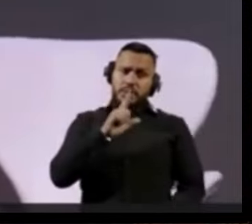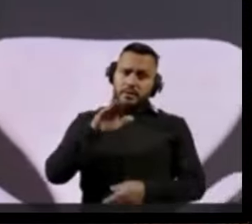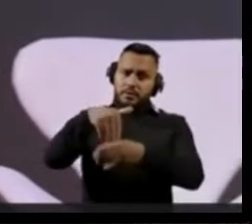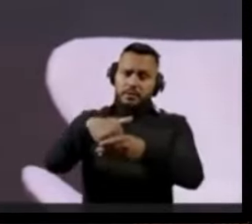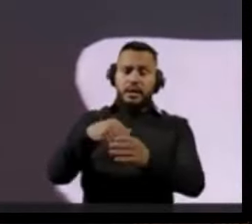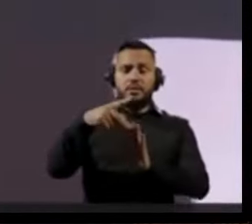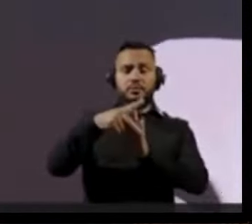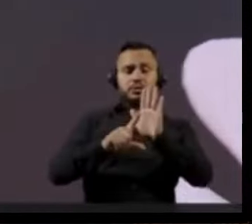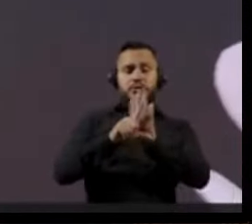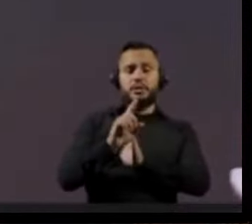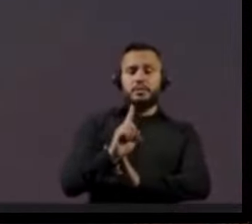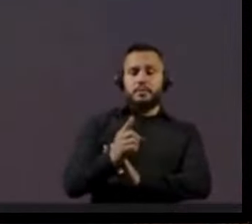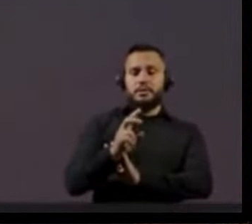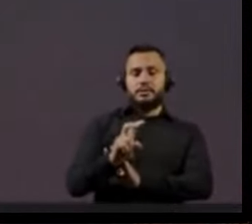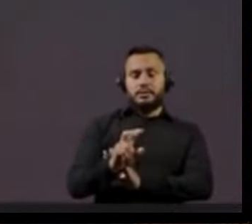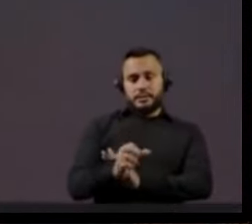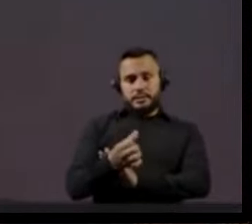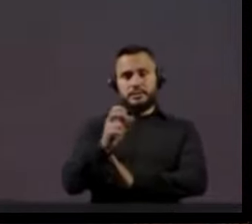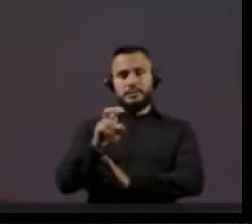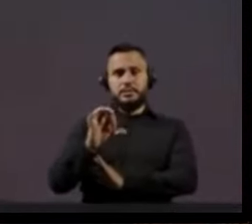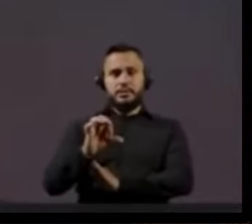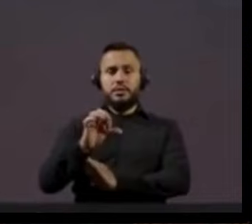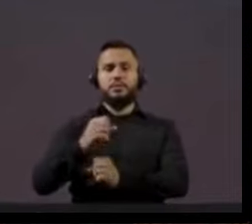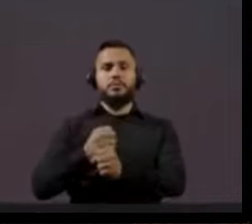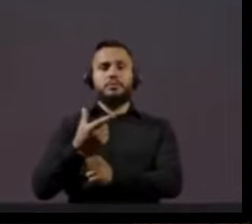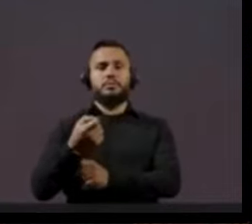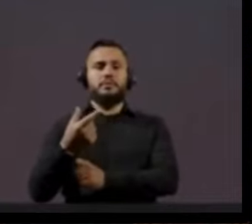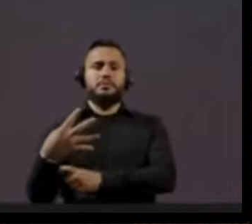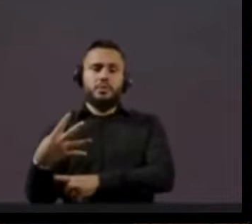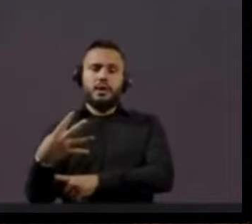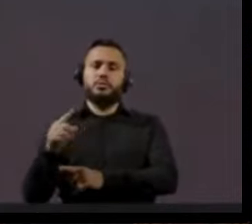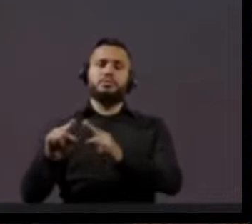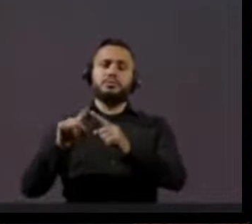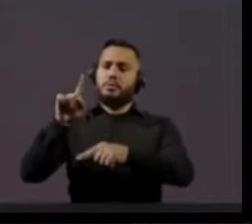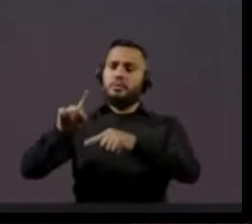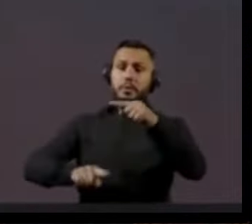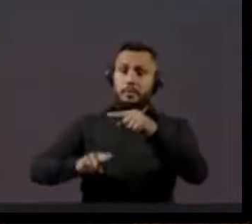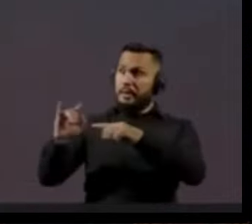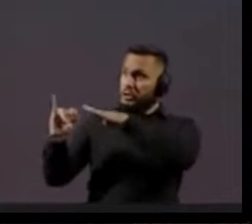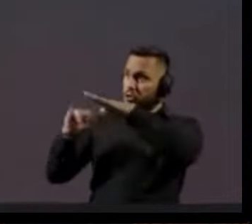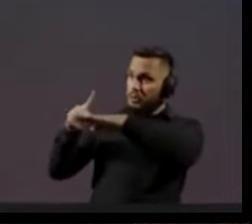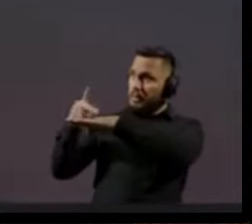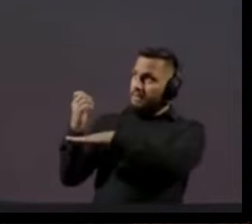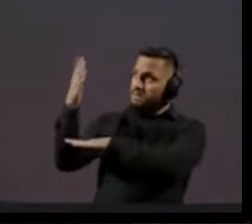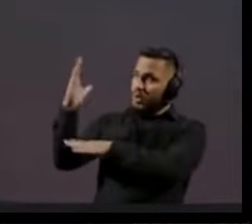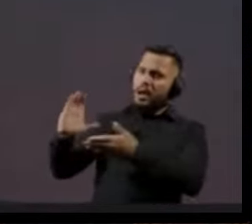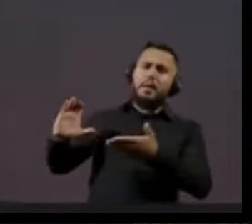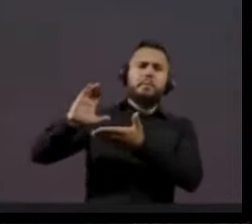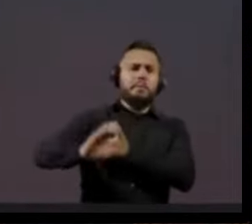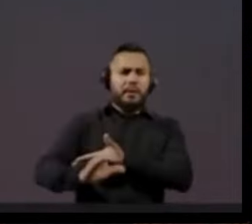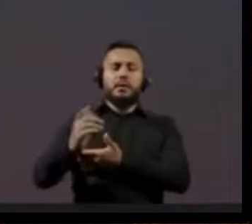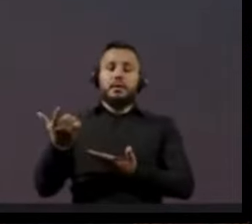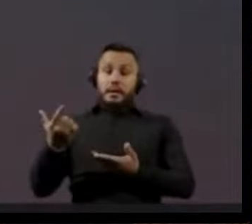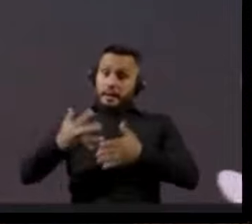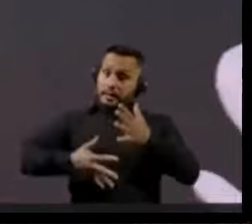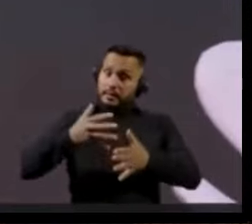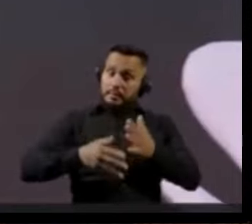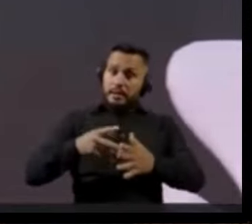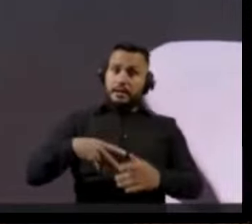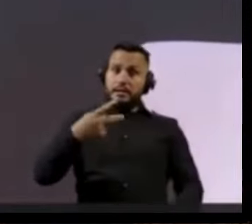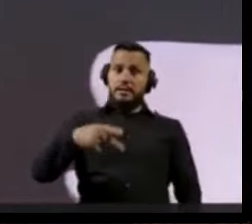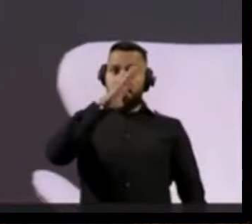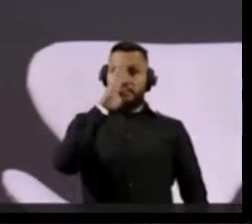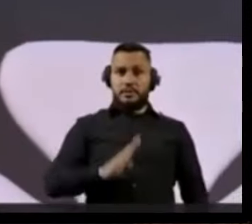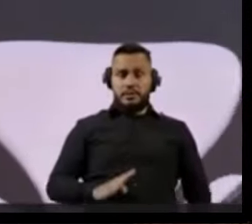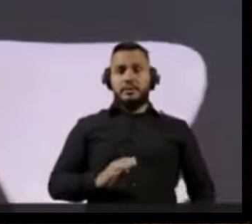1659 de 2024, para proibir que essas grandes fundações continuem ameaçando a soberania nacional do